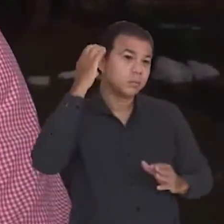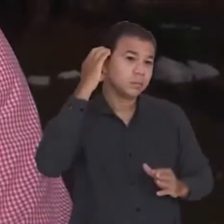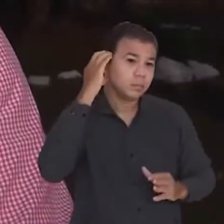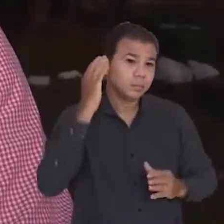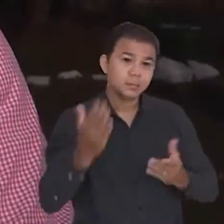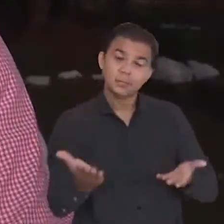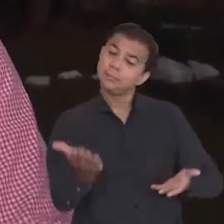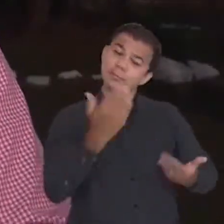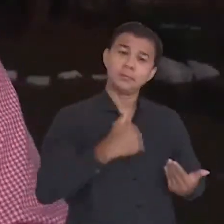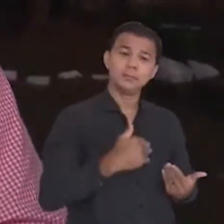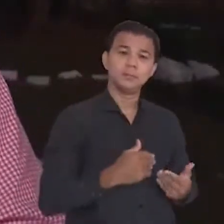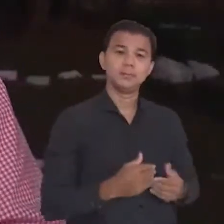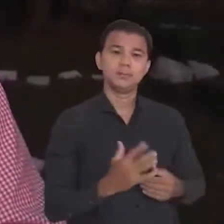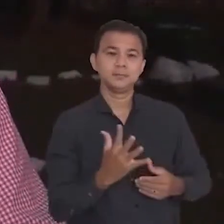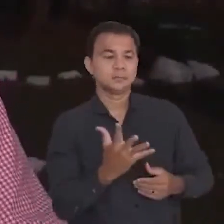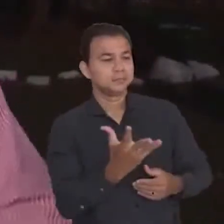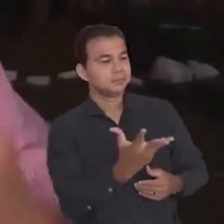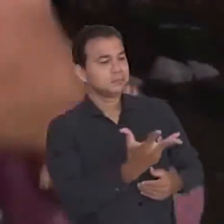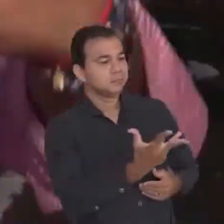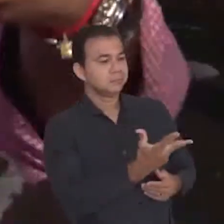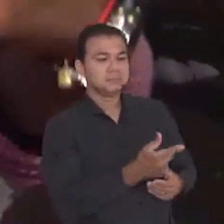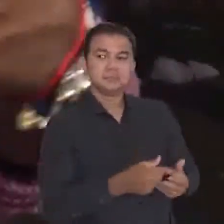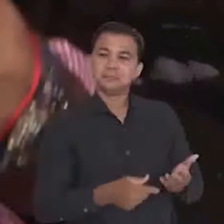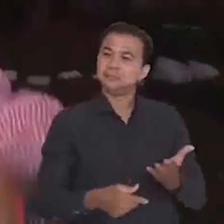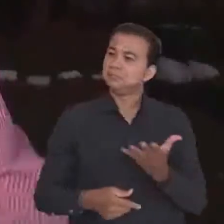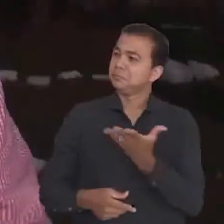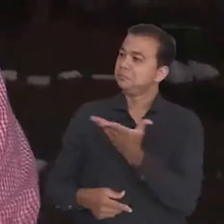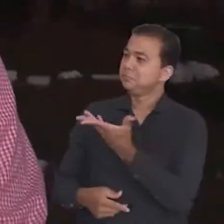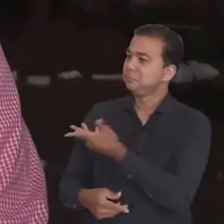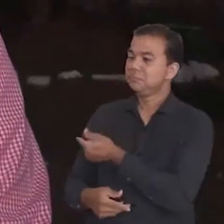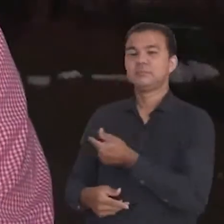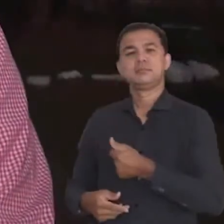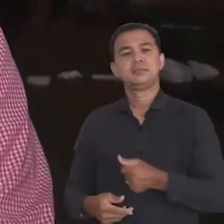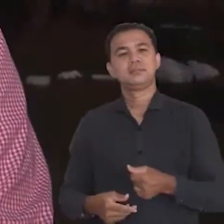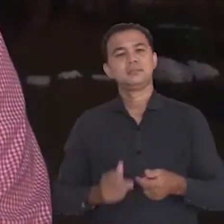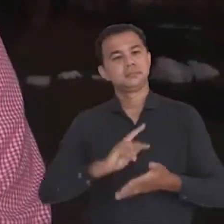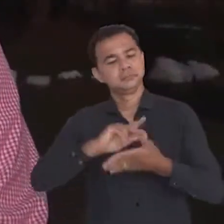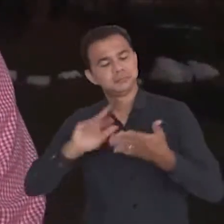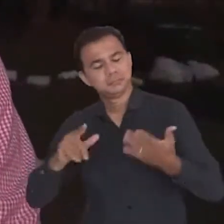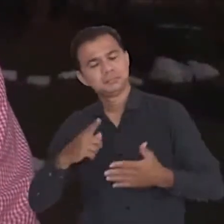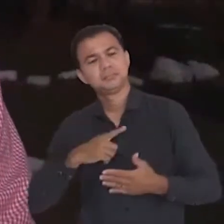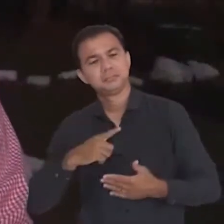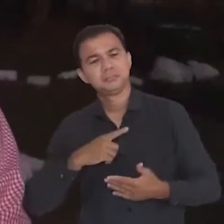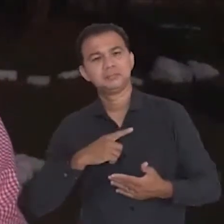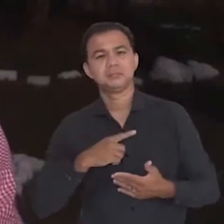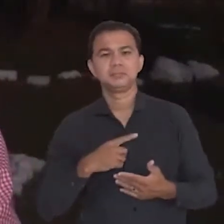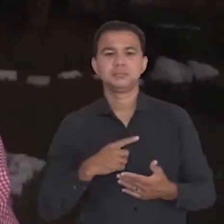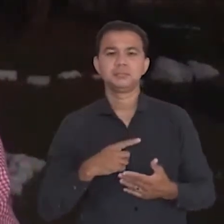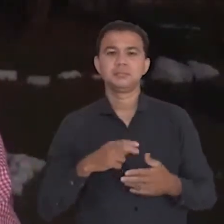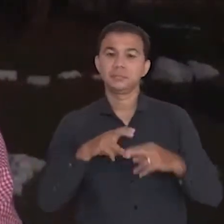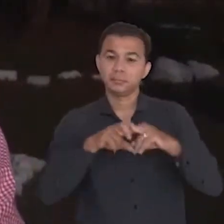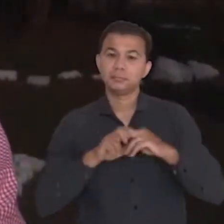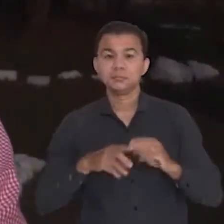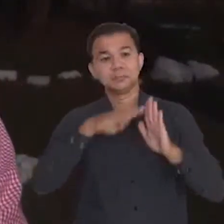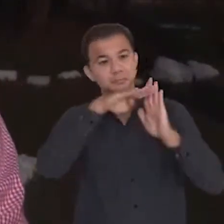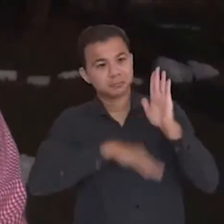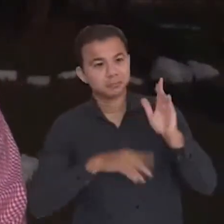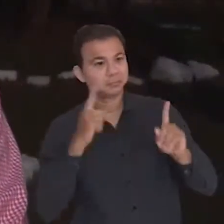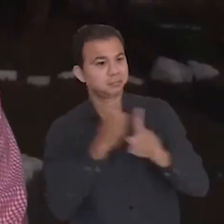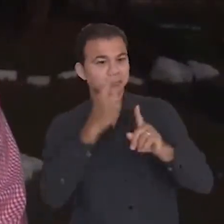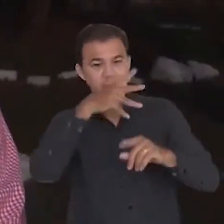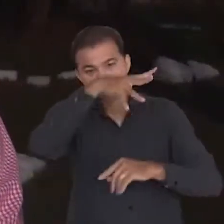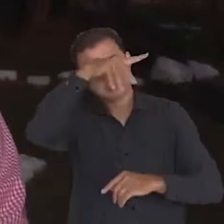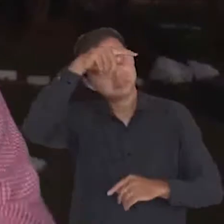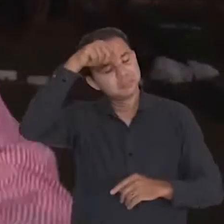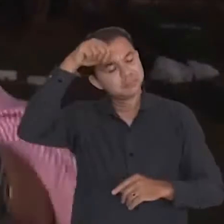aquele que é da região pantaneira, da Baixada Cuiabana, deve conhecer os atrativos da região Norte do estado. Então, nós temos muitos atrativos que o Mato